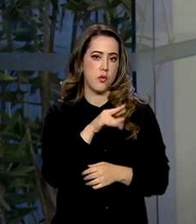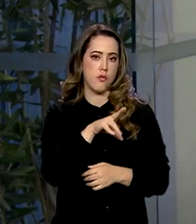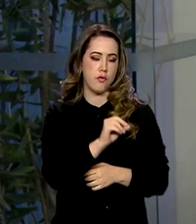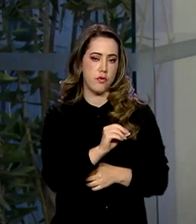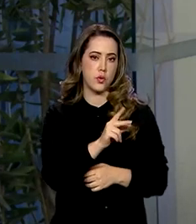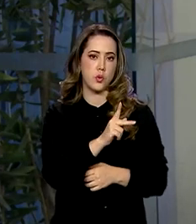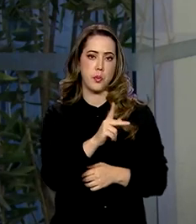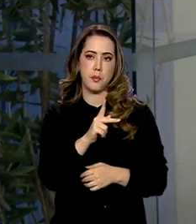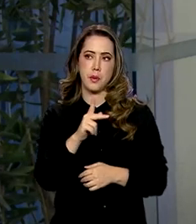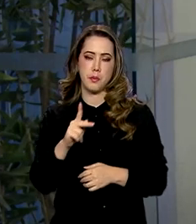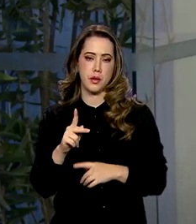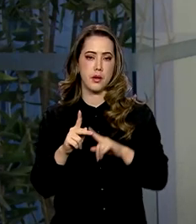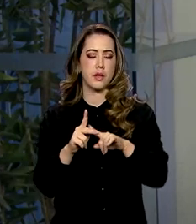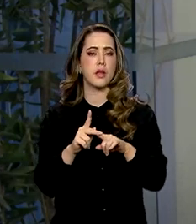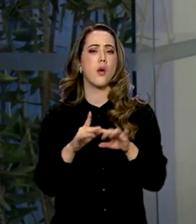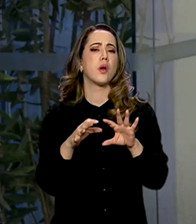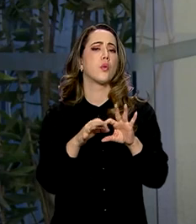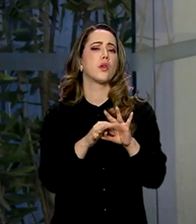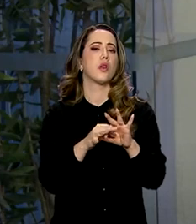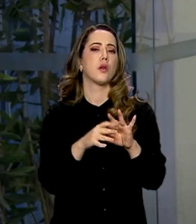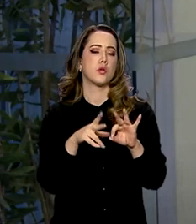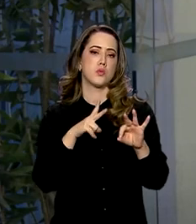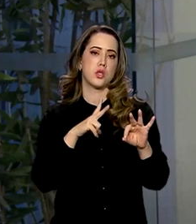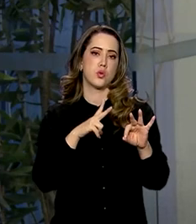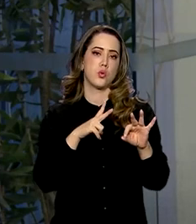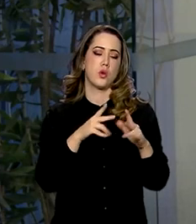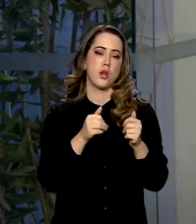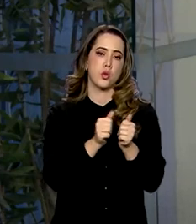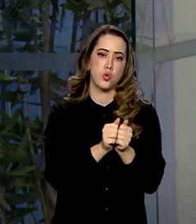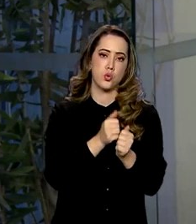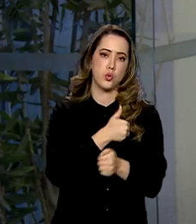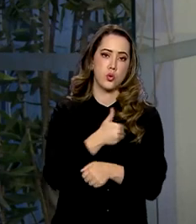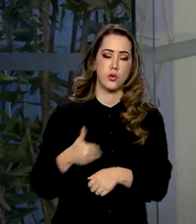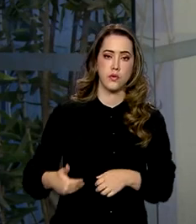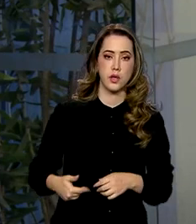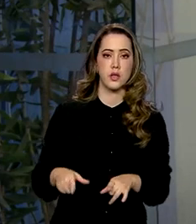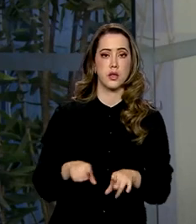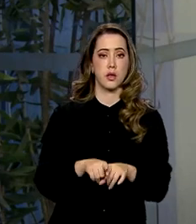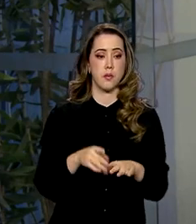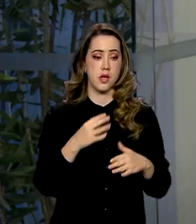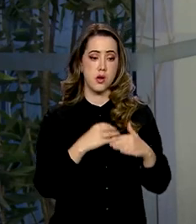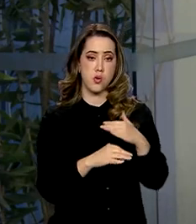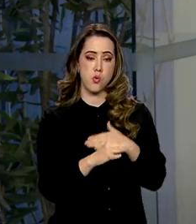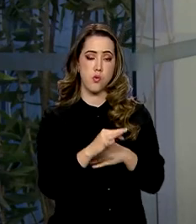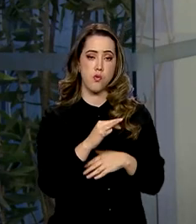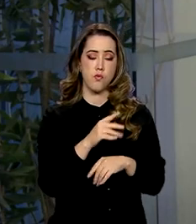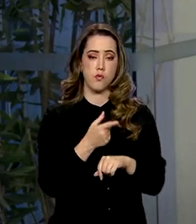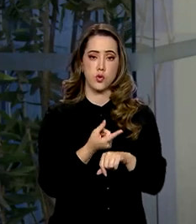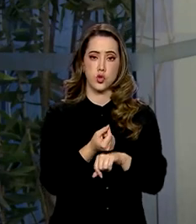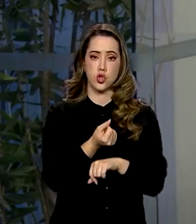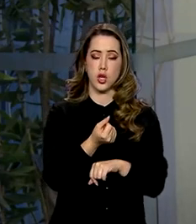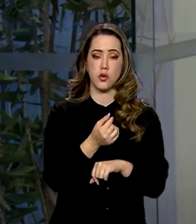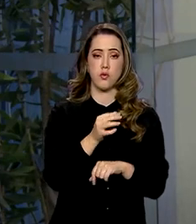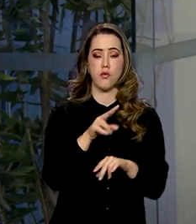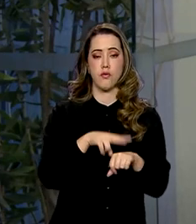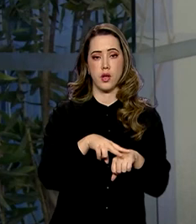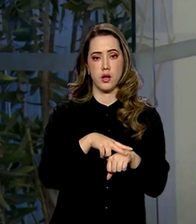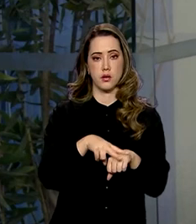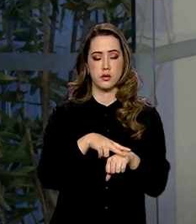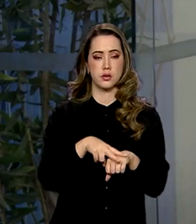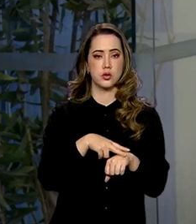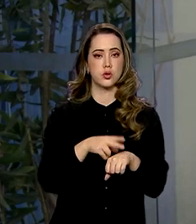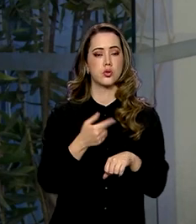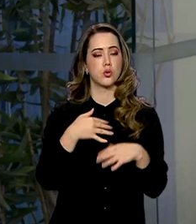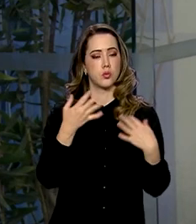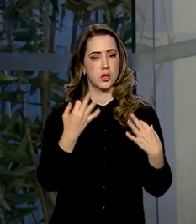aquelas parcerias público-privadas, e também para um fundo verde, com juros mais acessíveis, com o governo assumindo a diferença cambial